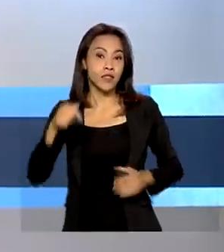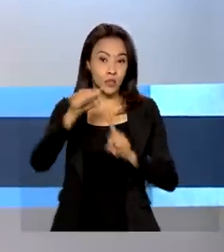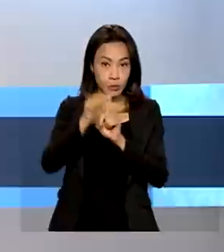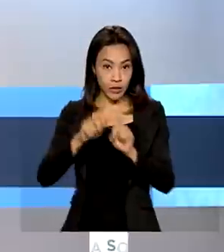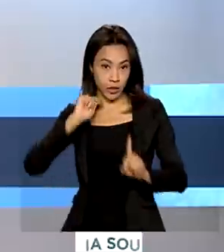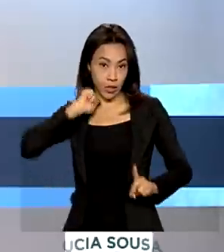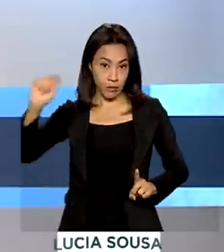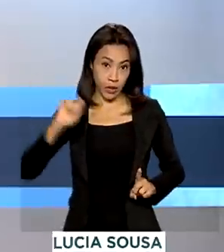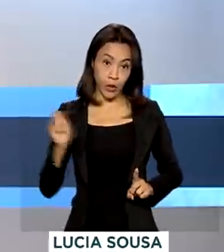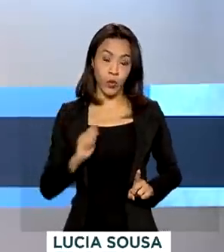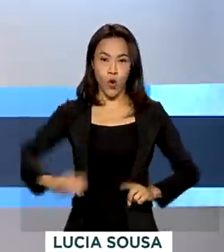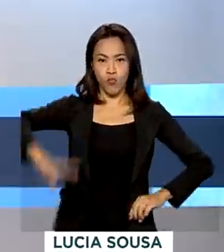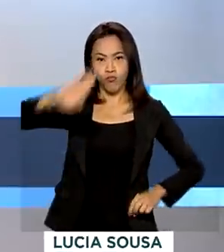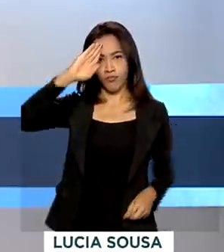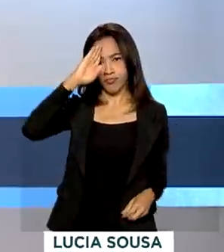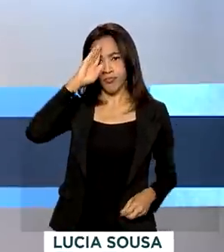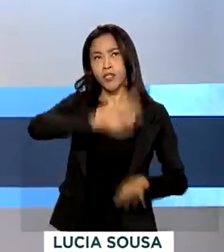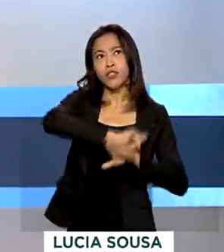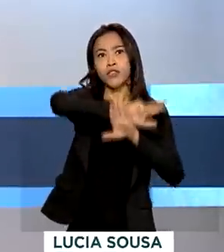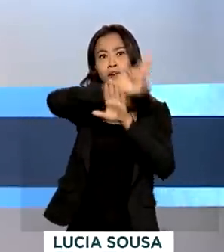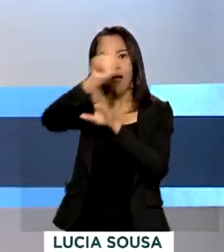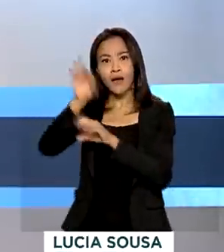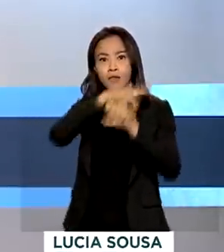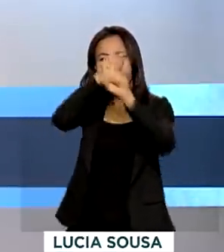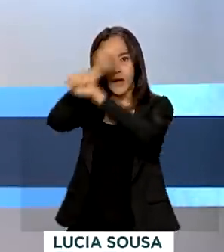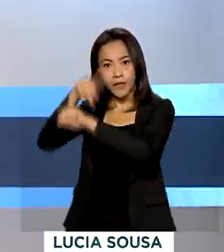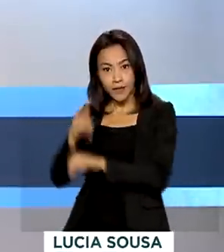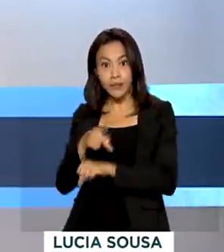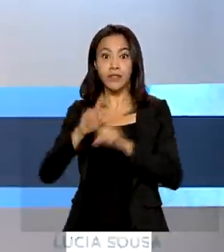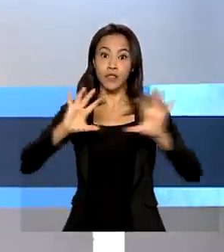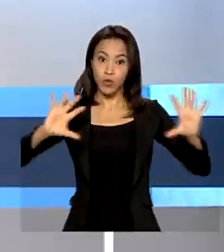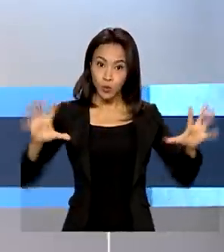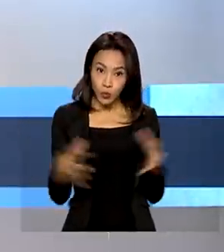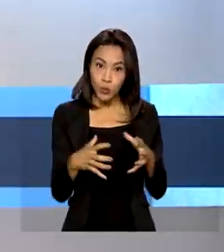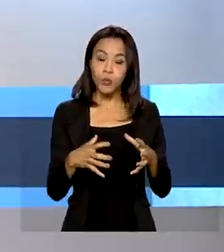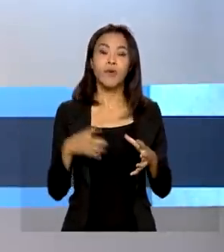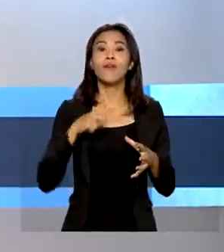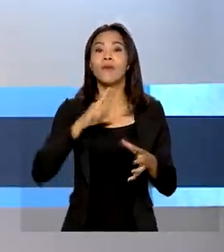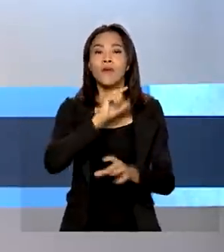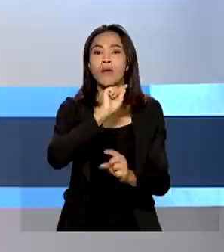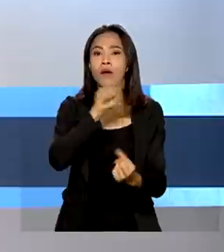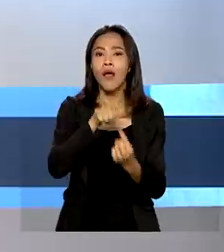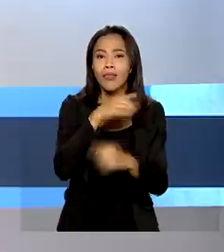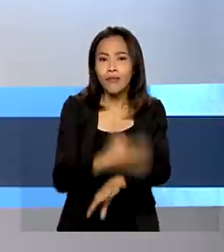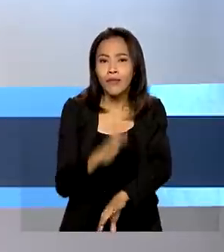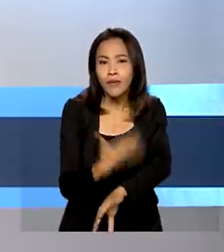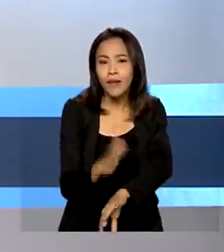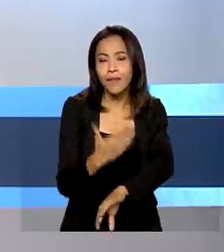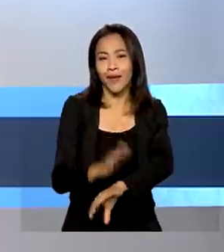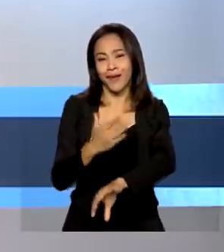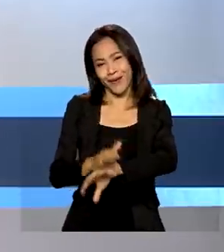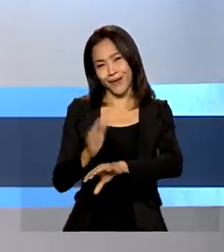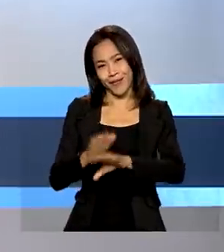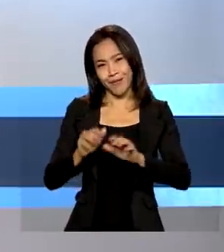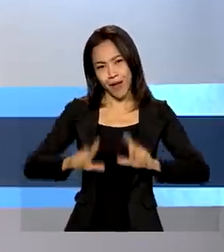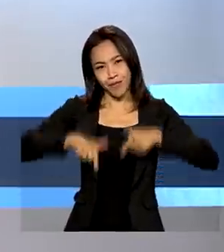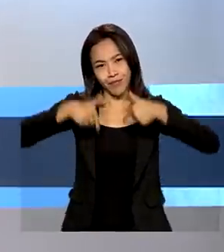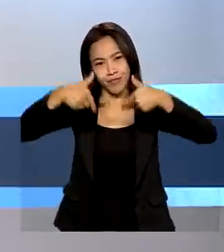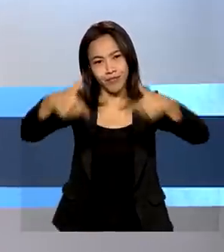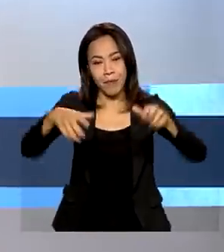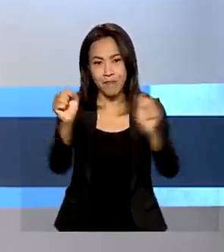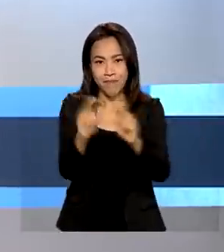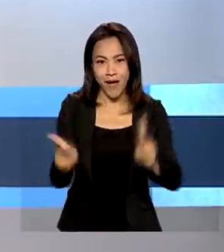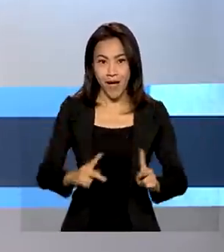Armadas de diversos países integrantes das Nações Unidas participam de um grande treinamento para operações de paz. Com um